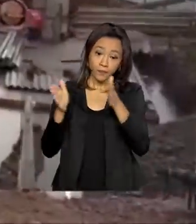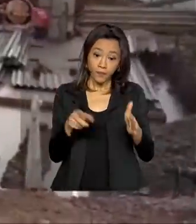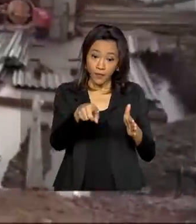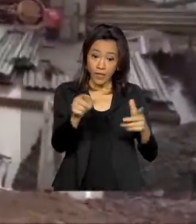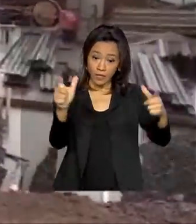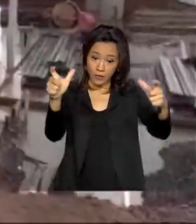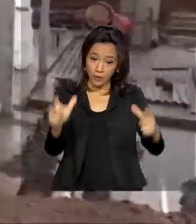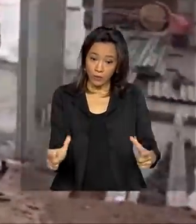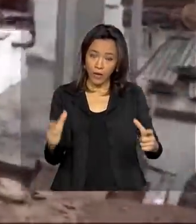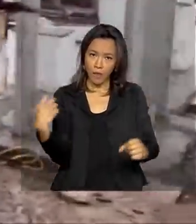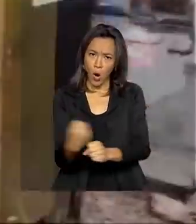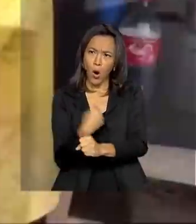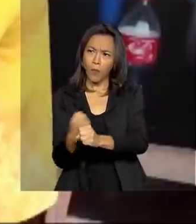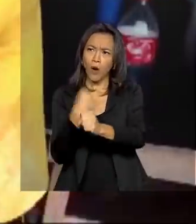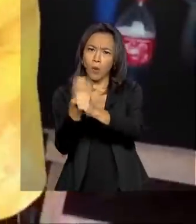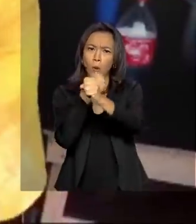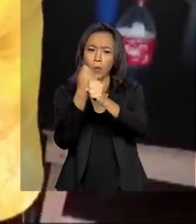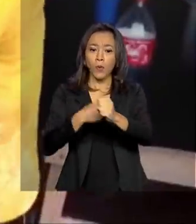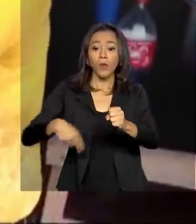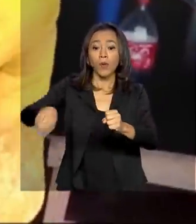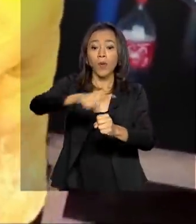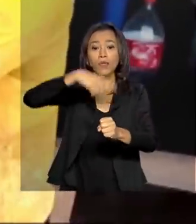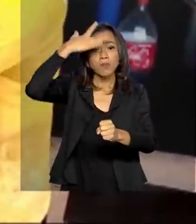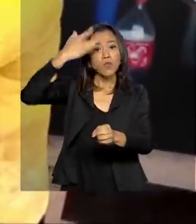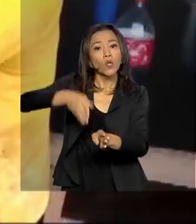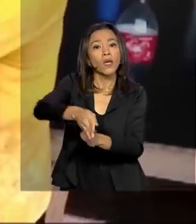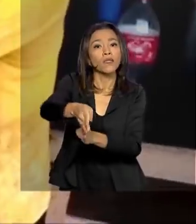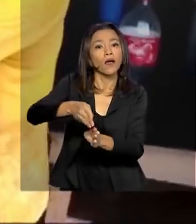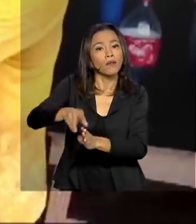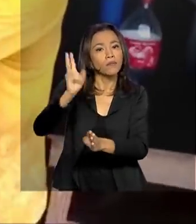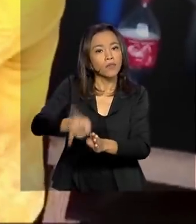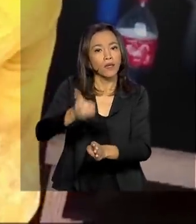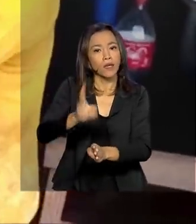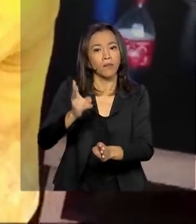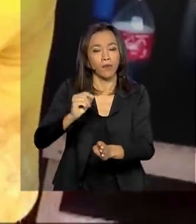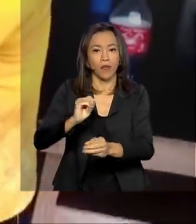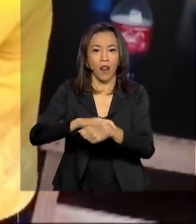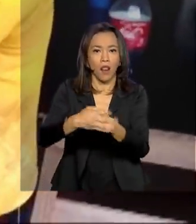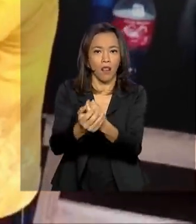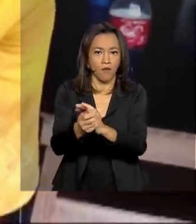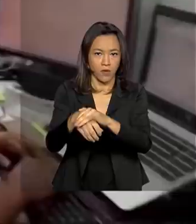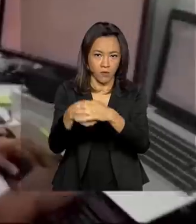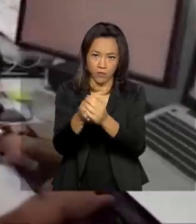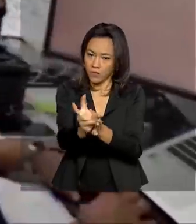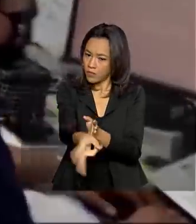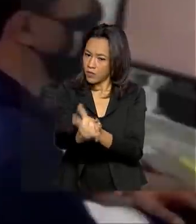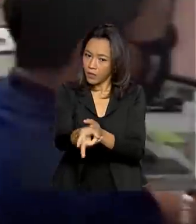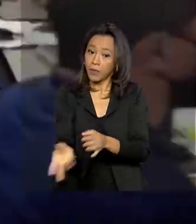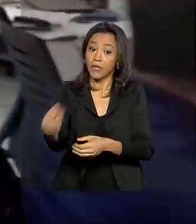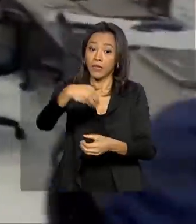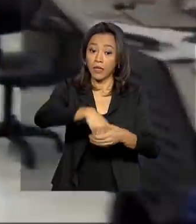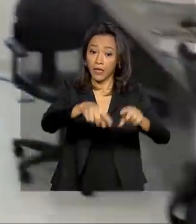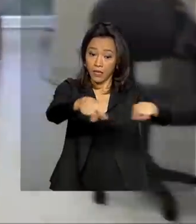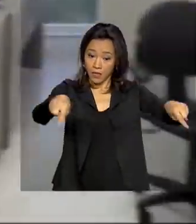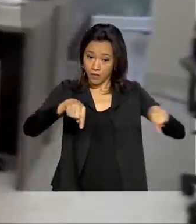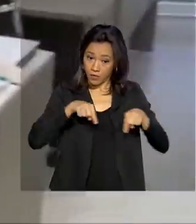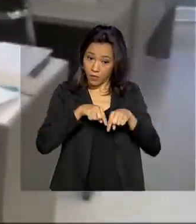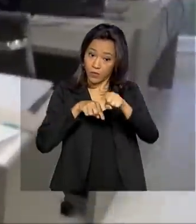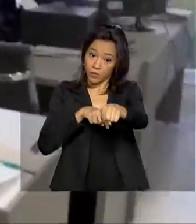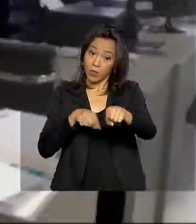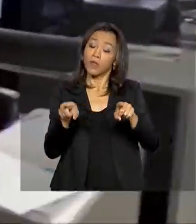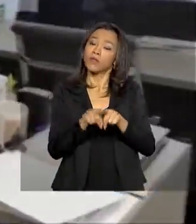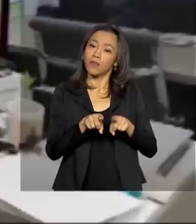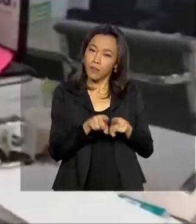canteiro de obras, os operários foram orientados a lavar as mãos frequentemente com água e sabão. No escritório, as medidas